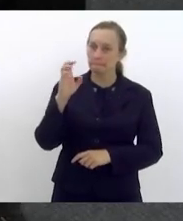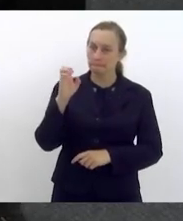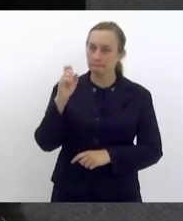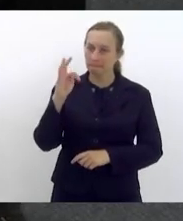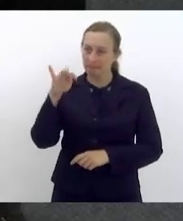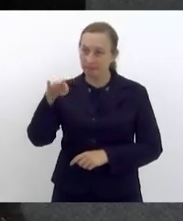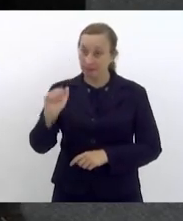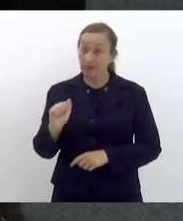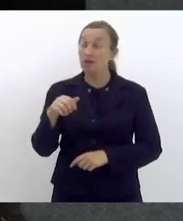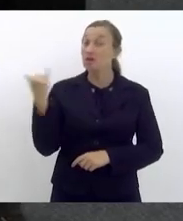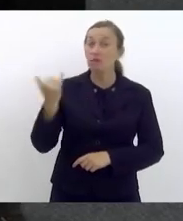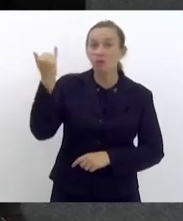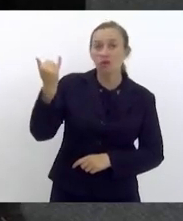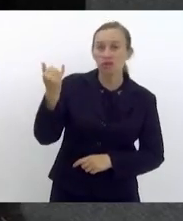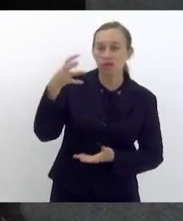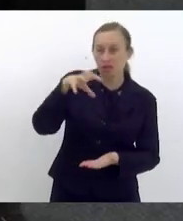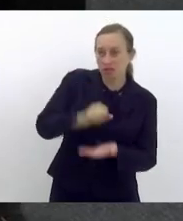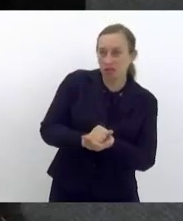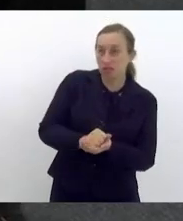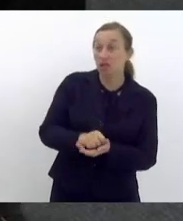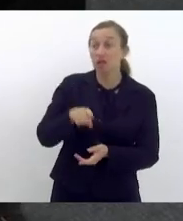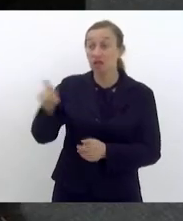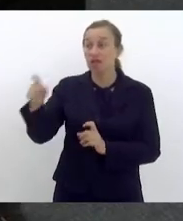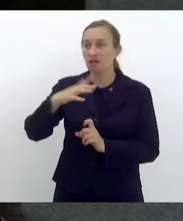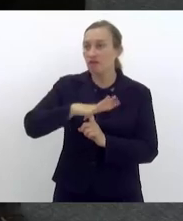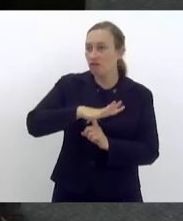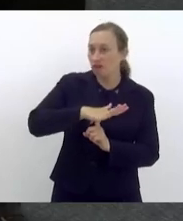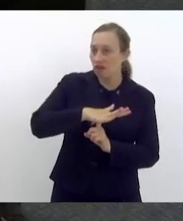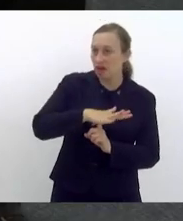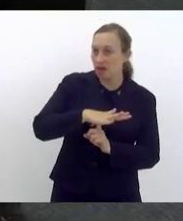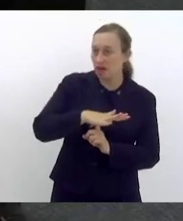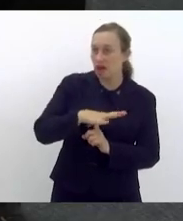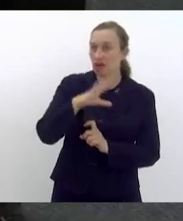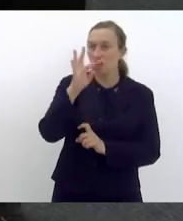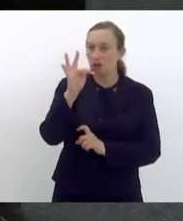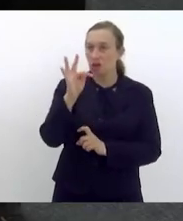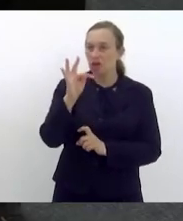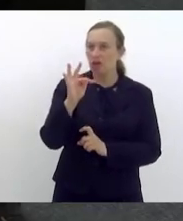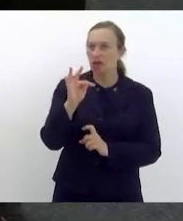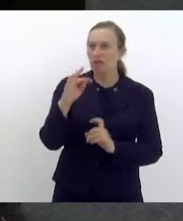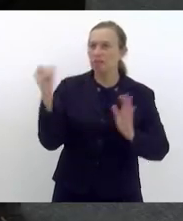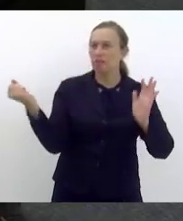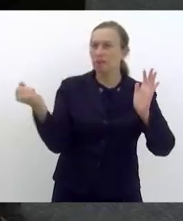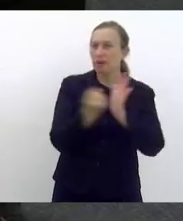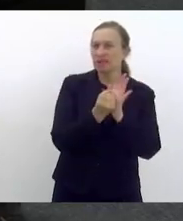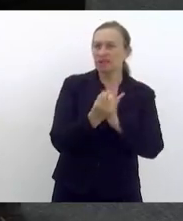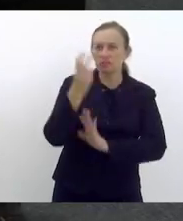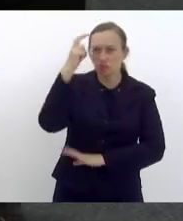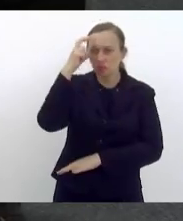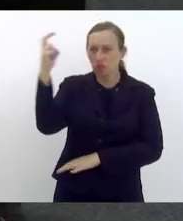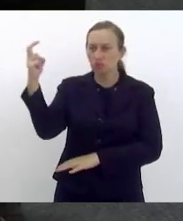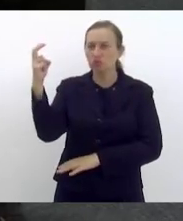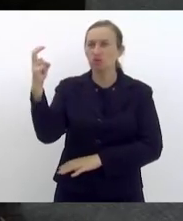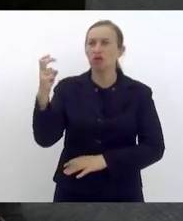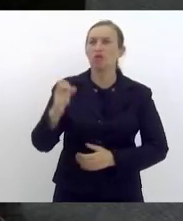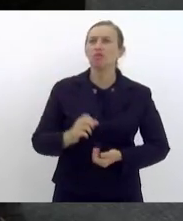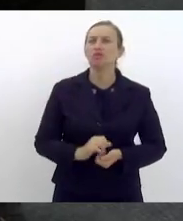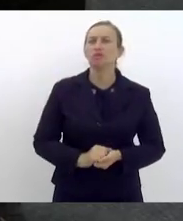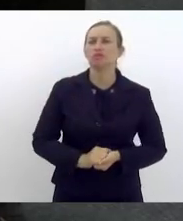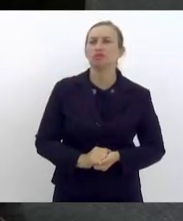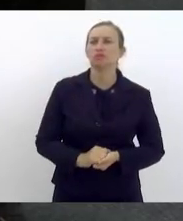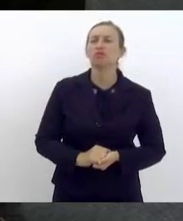registrar que essa feira, inclusive, é tombada. Ela é patrimônio